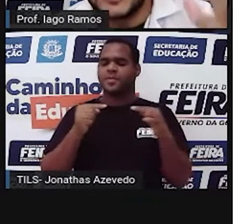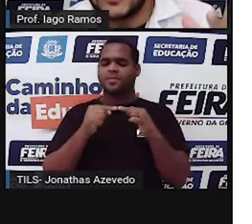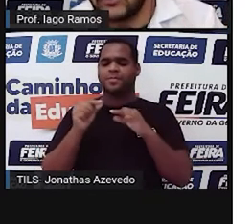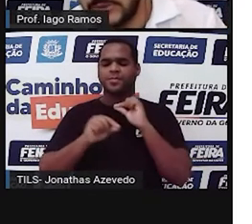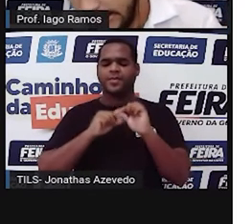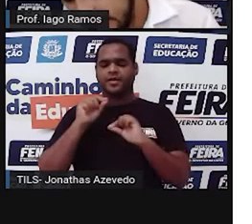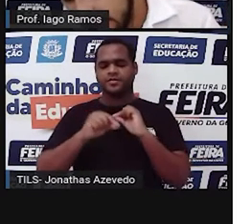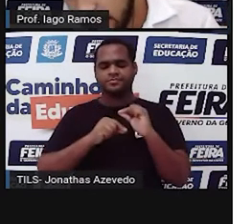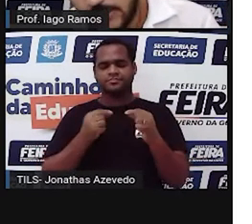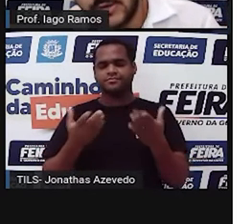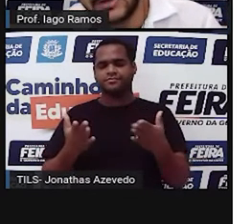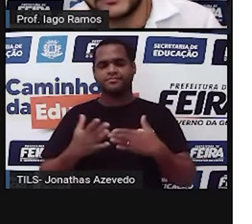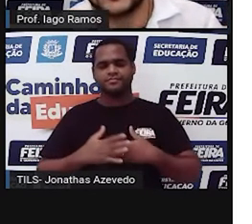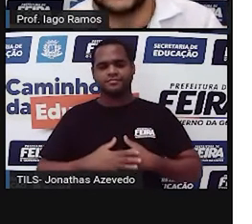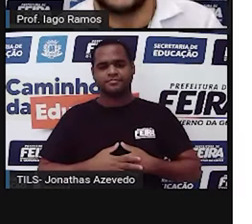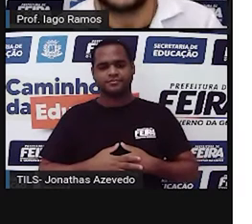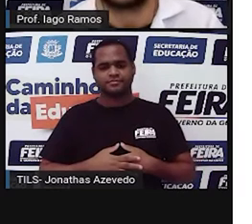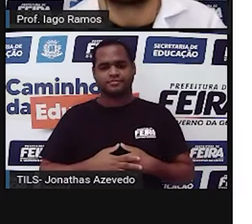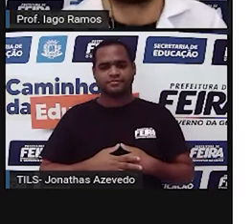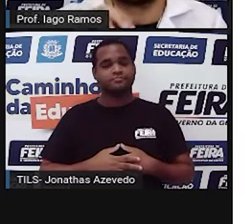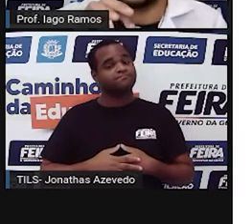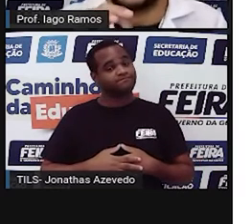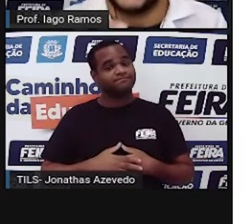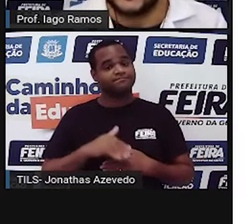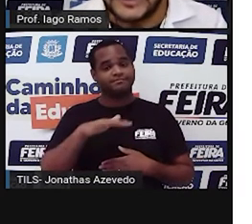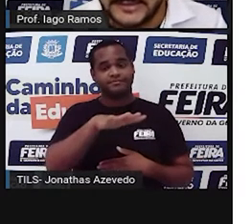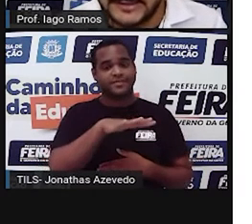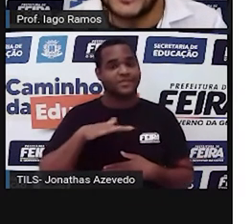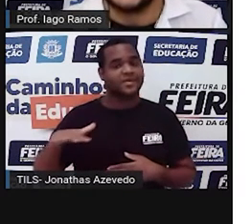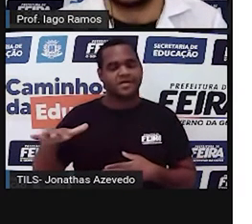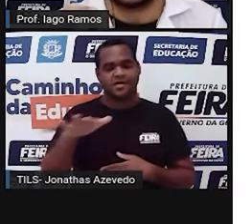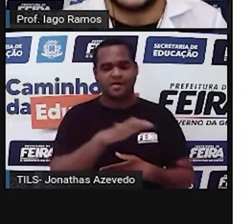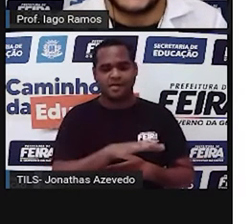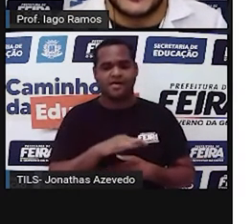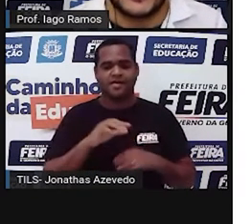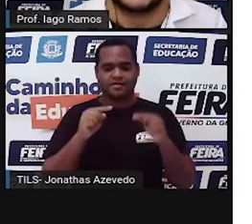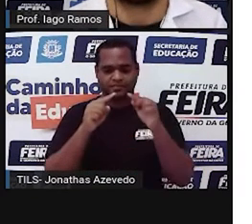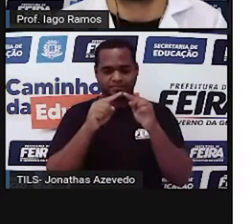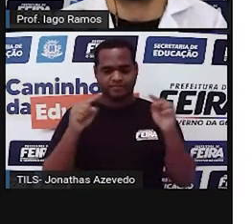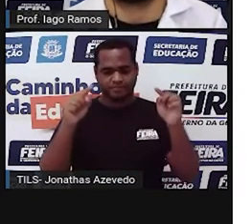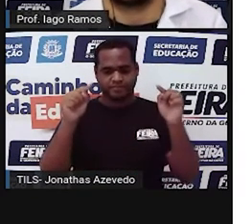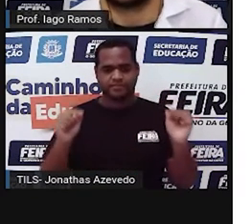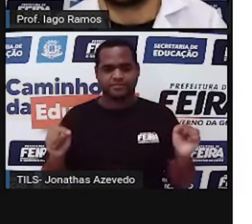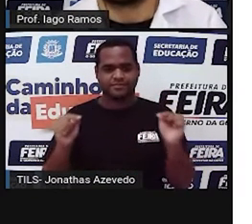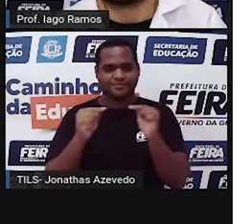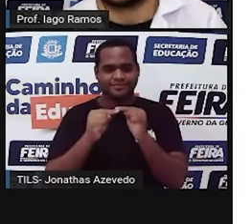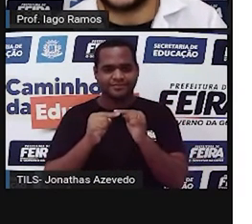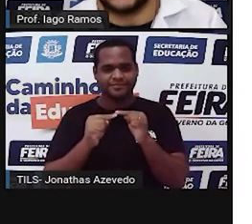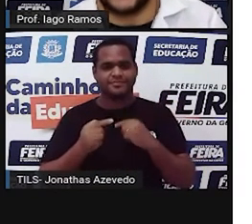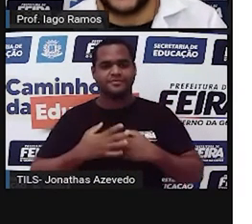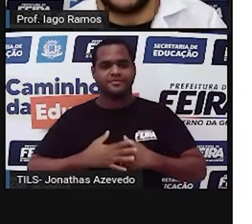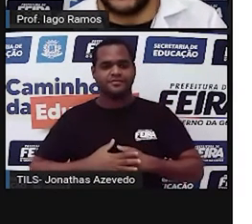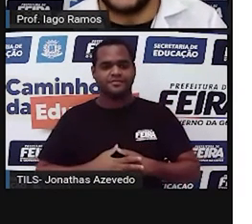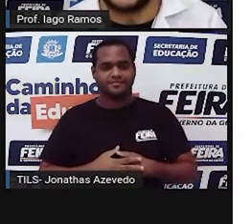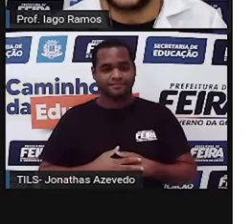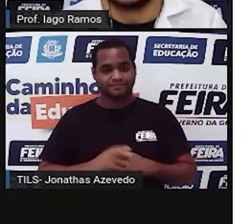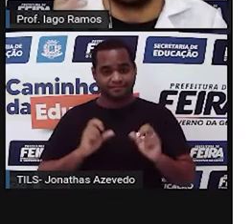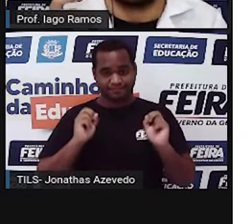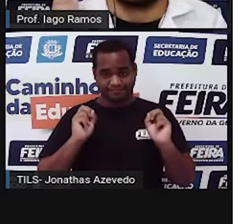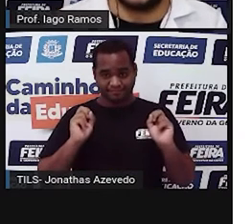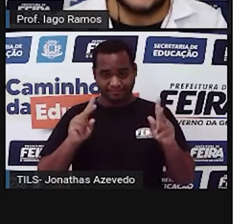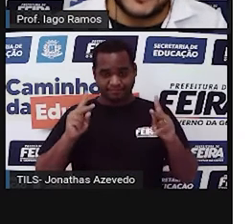Determina o que? Olha só. Determina a área de um retângulo, tá bom?